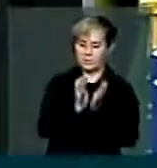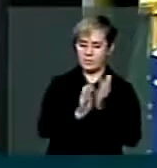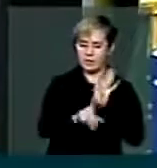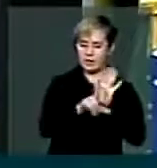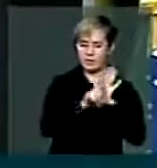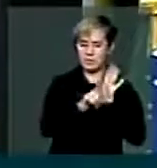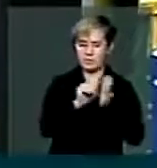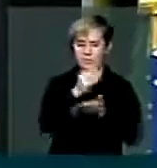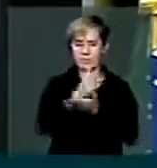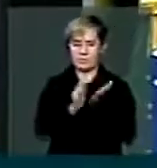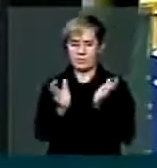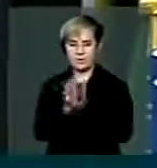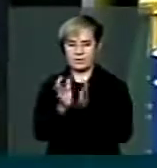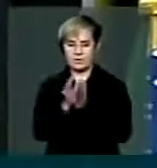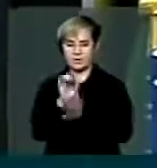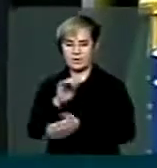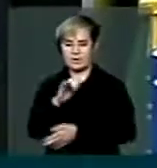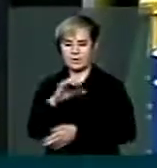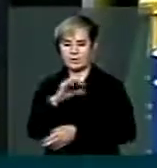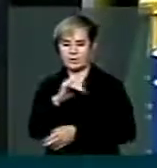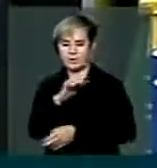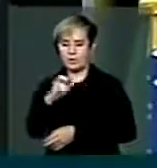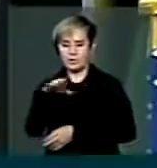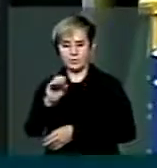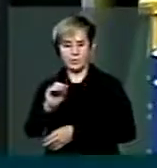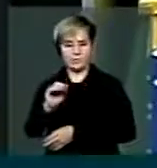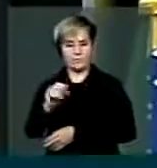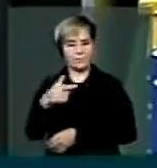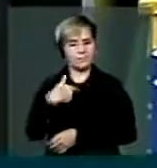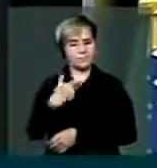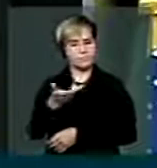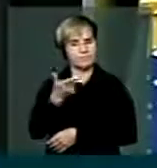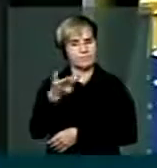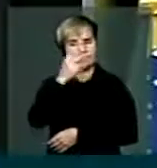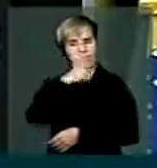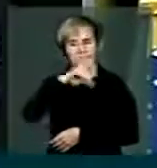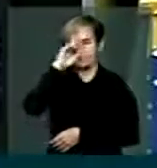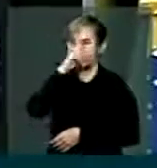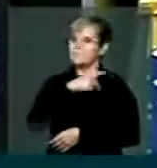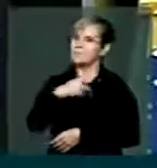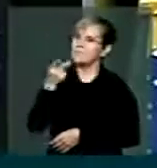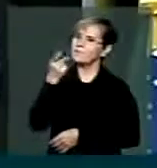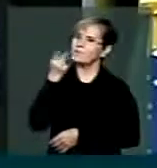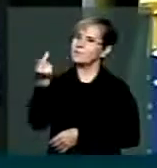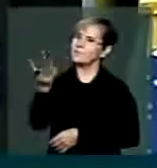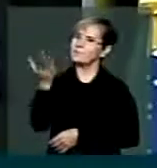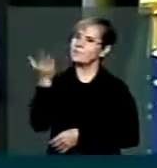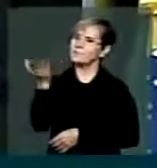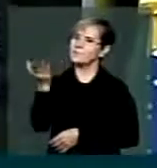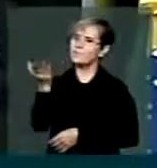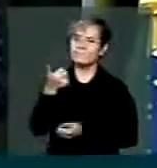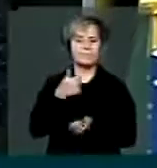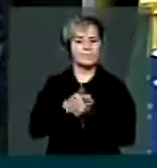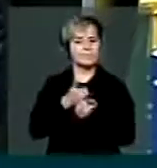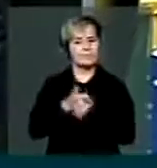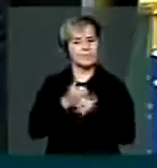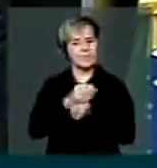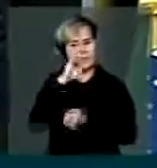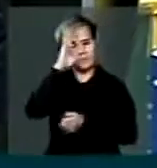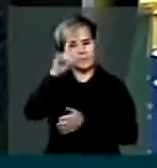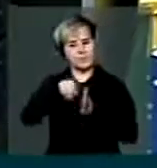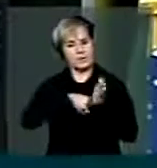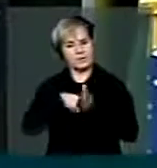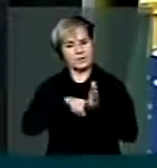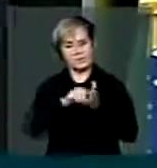do Executivo. E eu queria, senhor presidente, de fazer essas reflexões, avaliar principalmente o